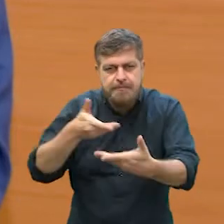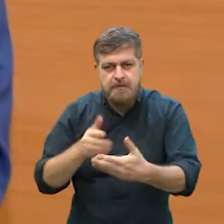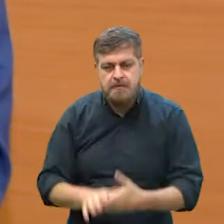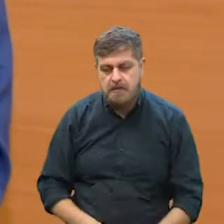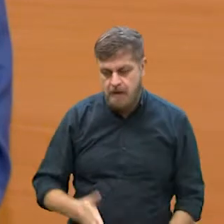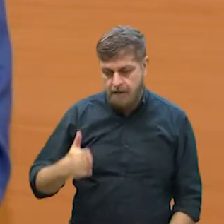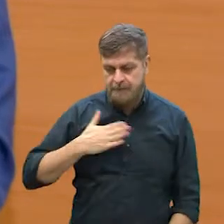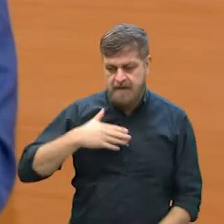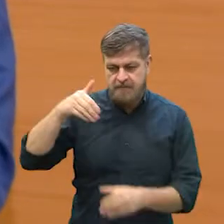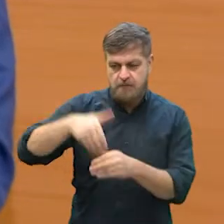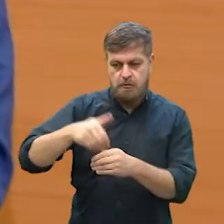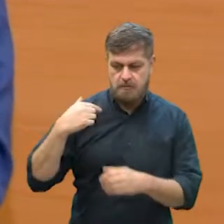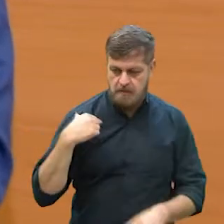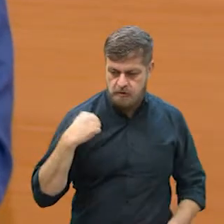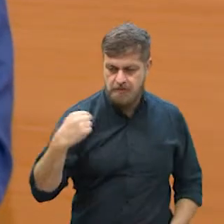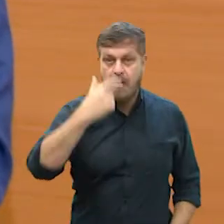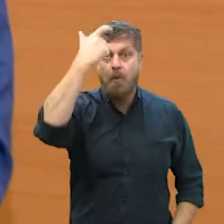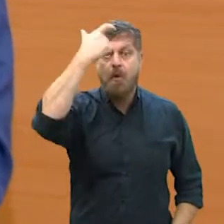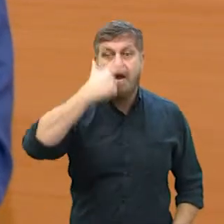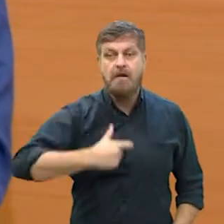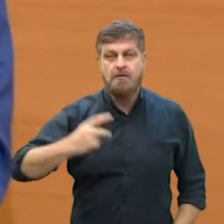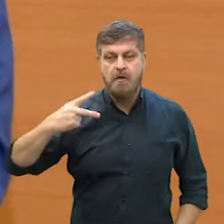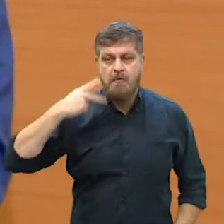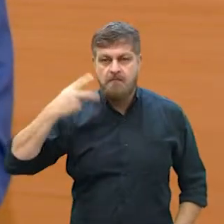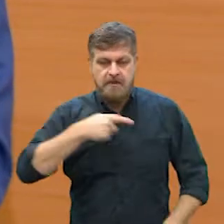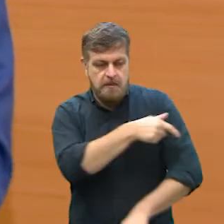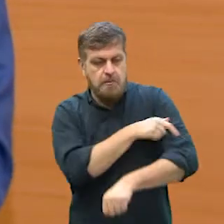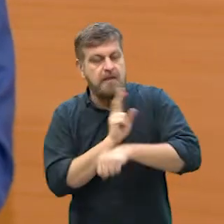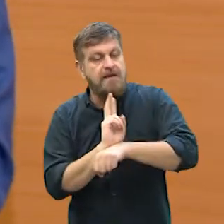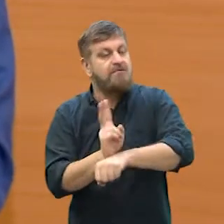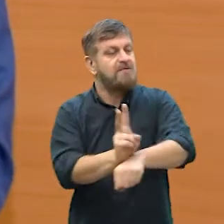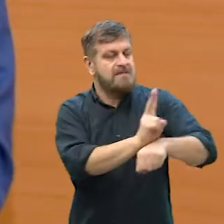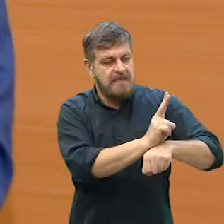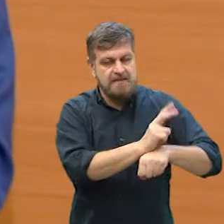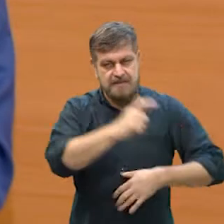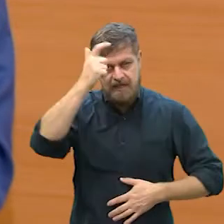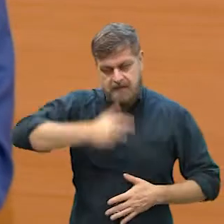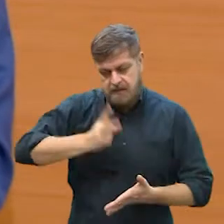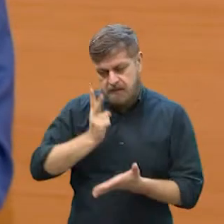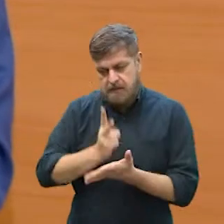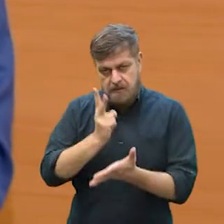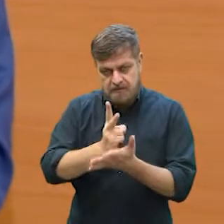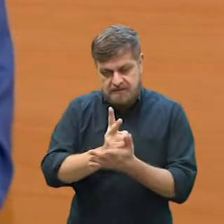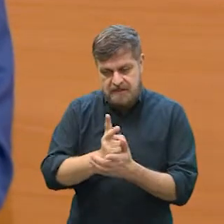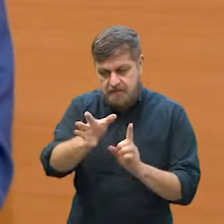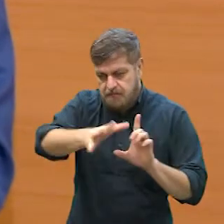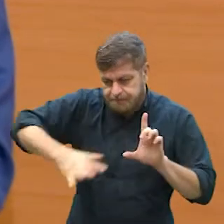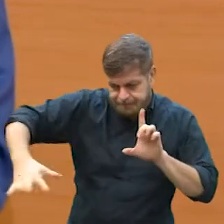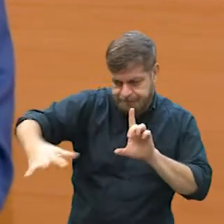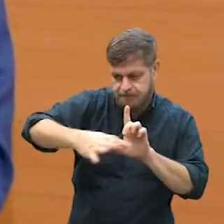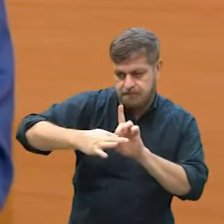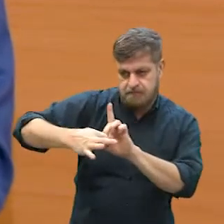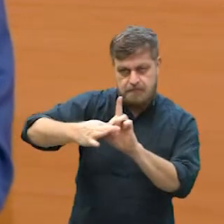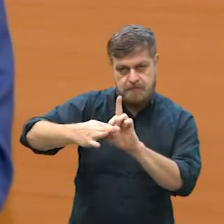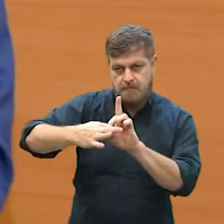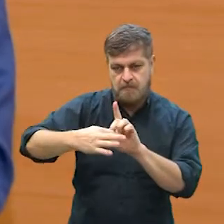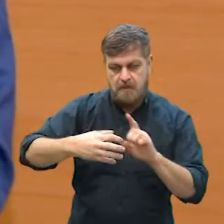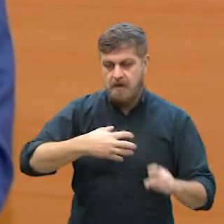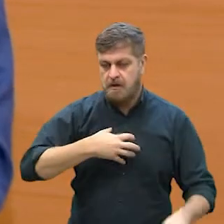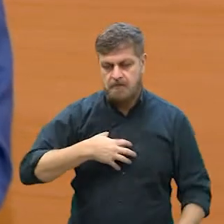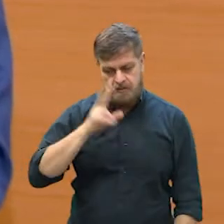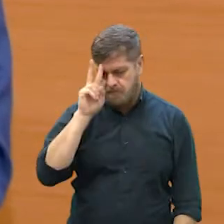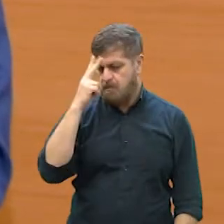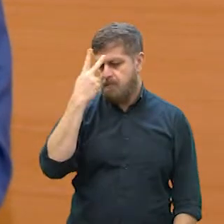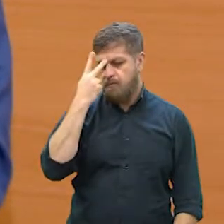me elegeu, que eu seria um vereador que iria fiscalizar, que eu estaria sempre à disposição das pessoas, né? Que eu não